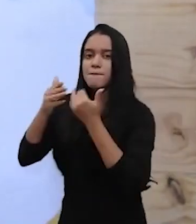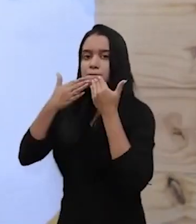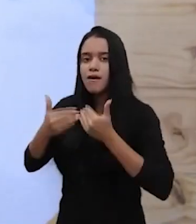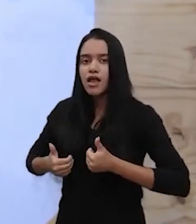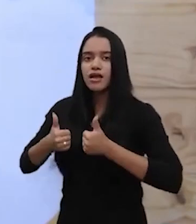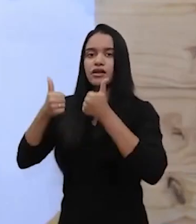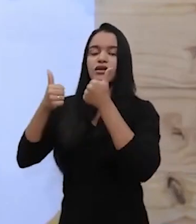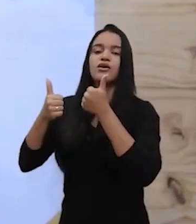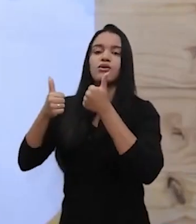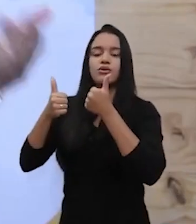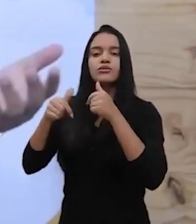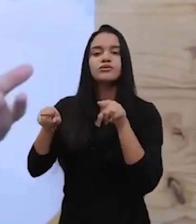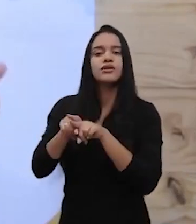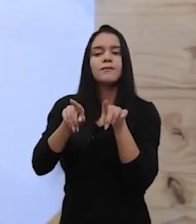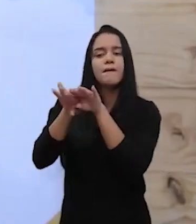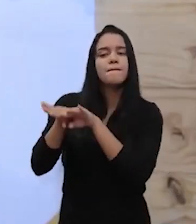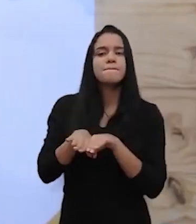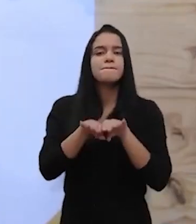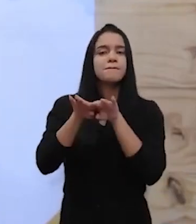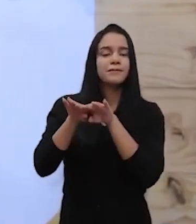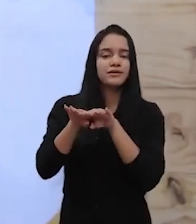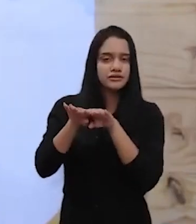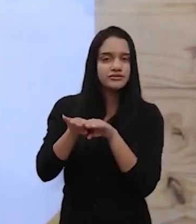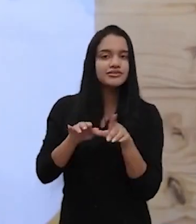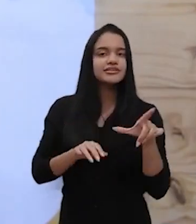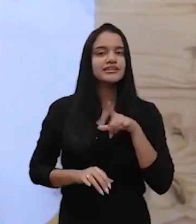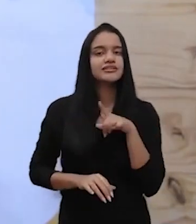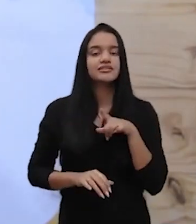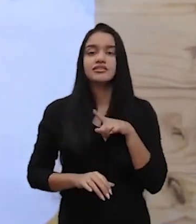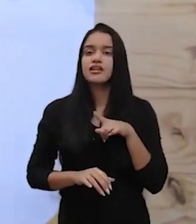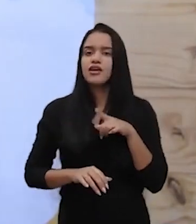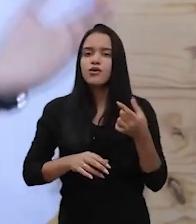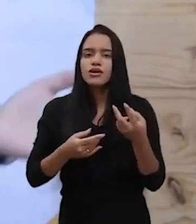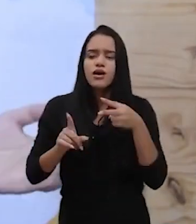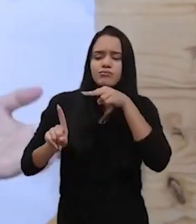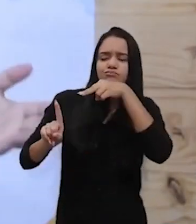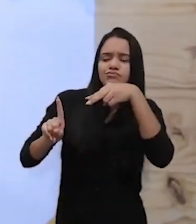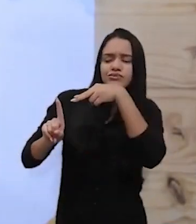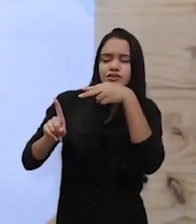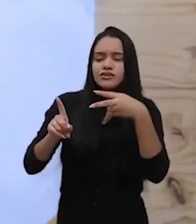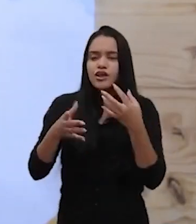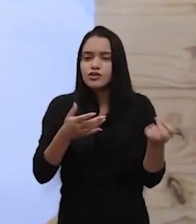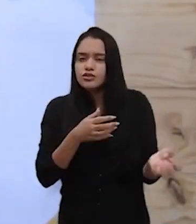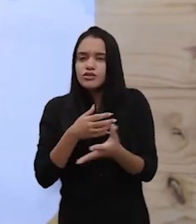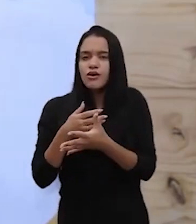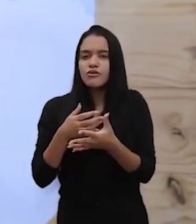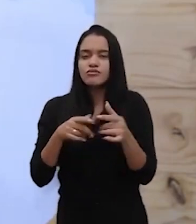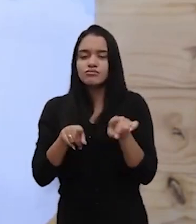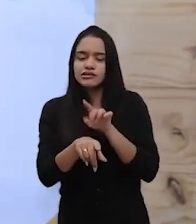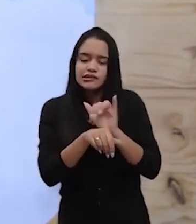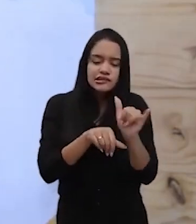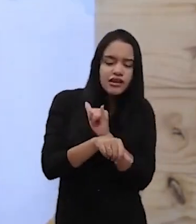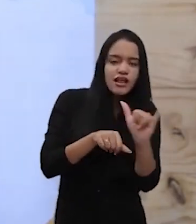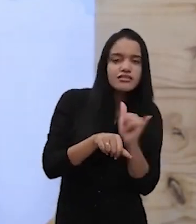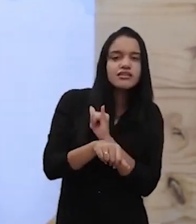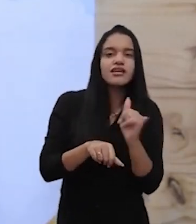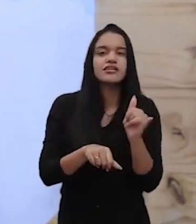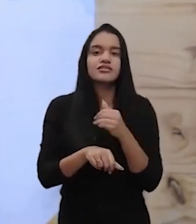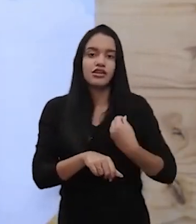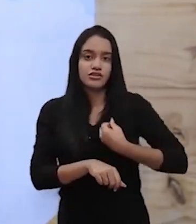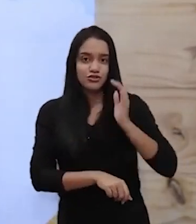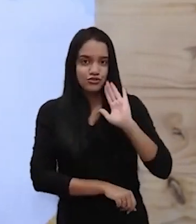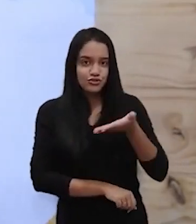-lo, fugir dos padrões, de você ter uma nova perspectiva, um novo caminho para aquilo que já existe.